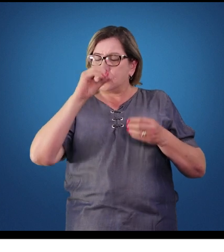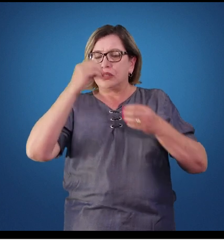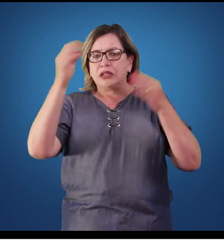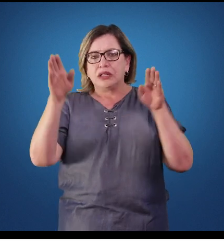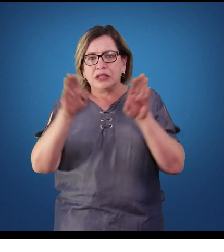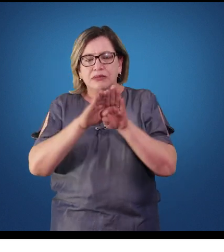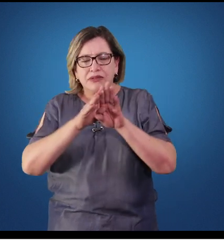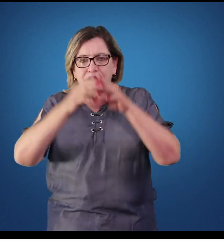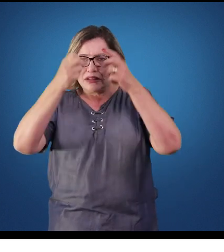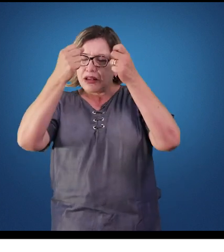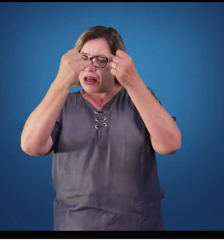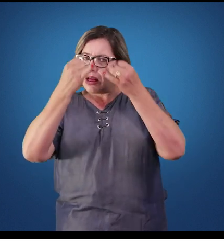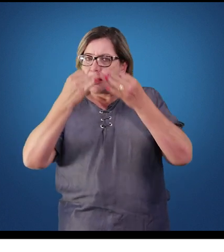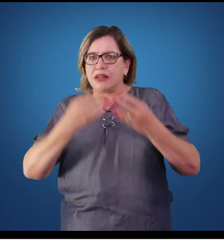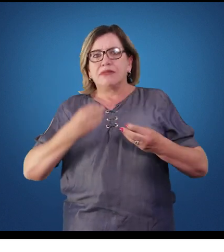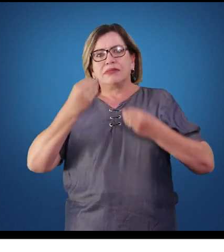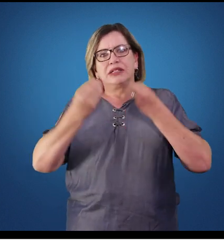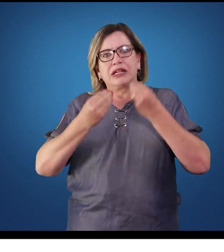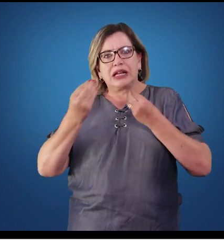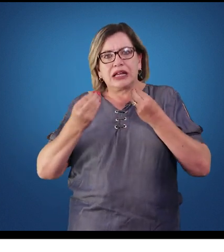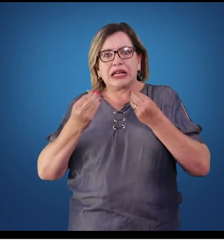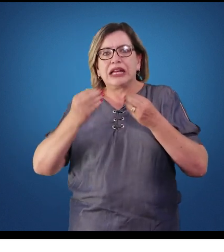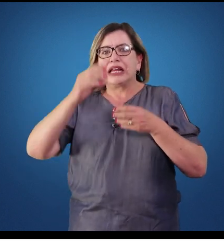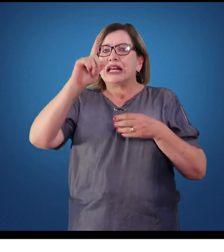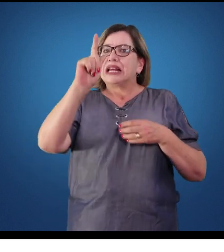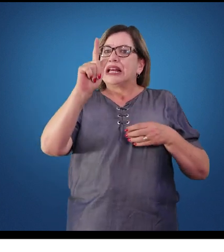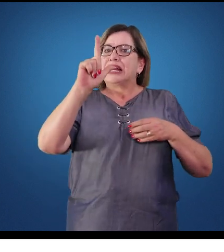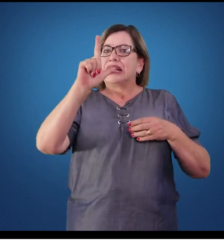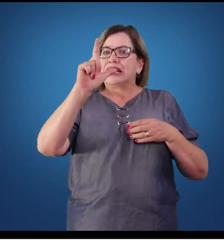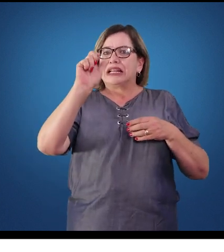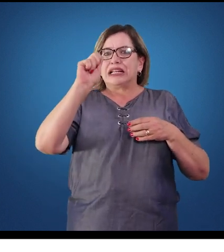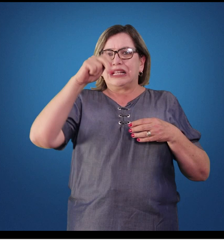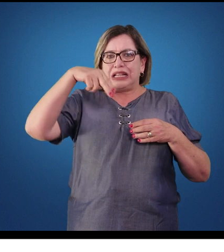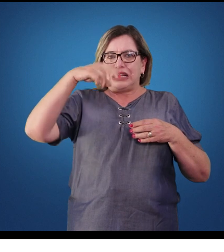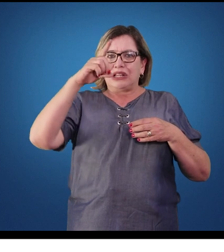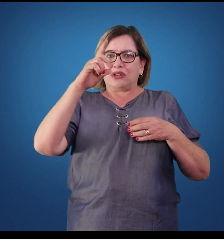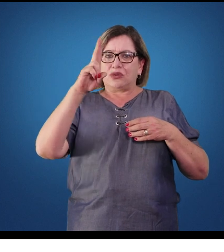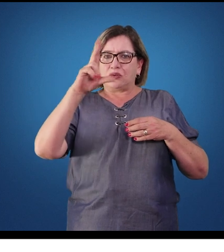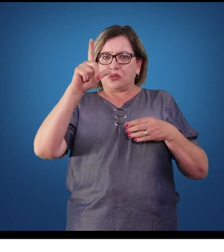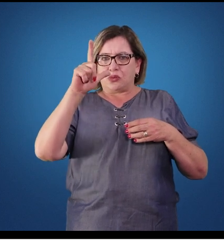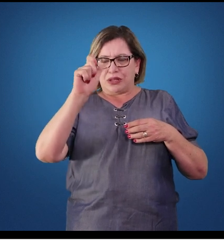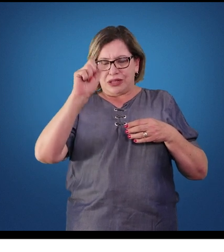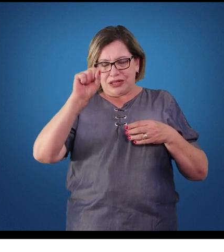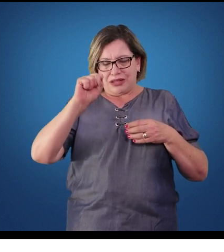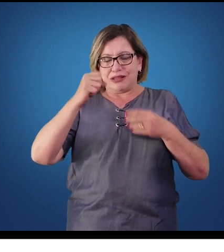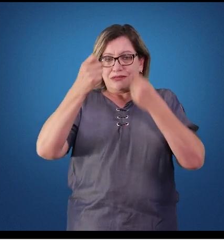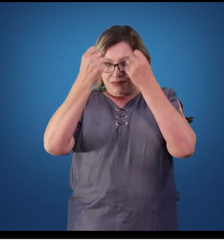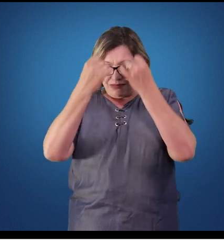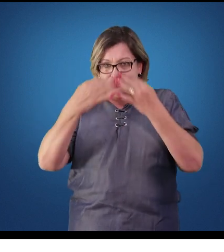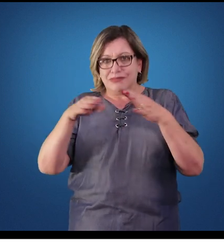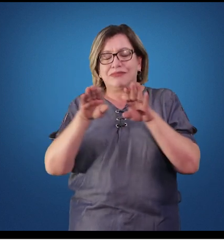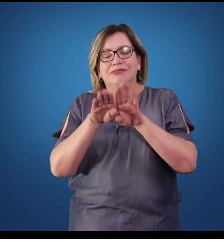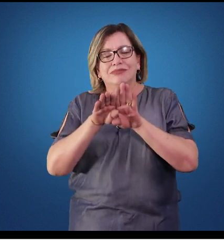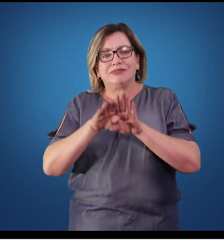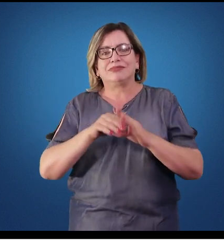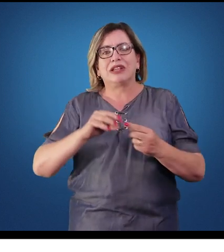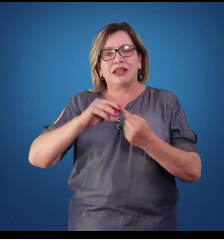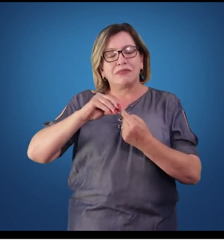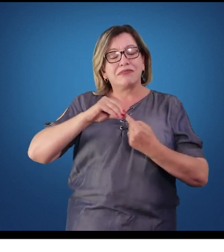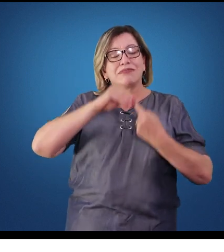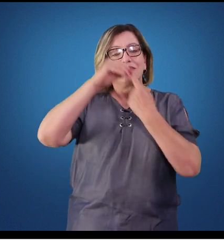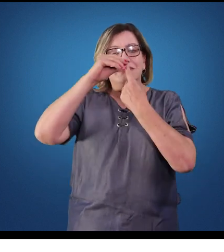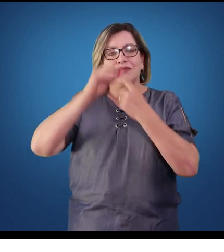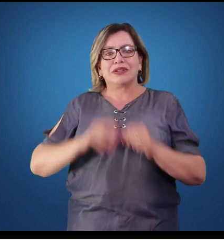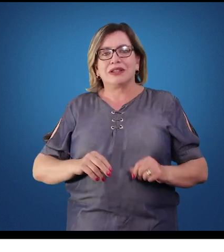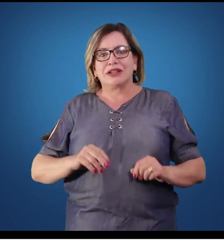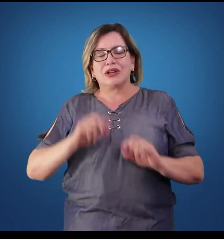e falaremos das principais glândulas produtoras de hormônios. Os hormônios são estruturas que